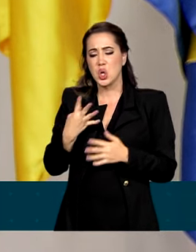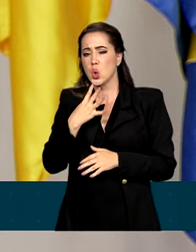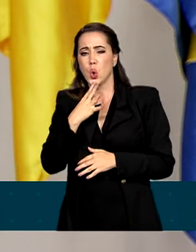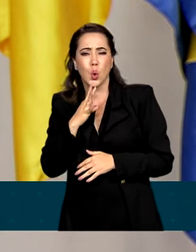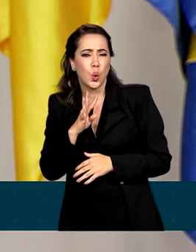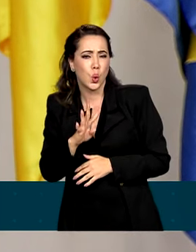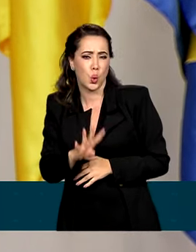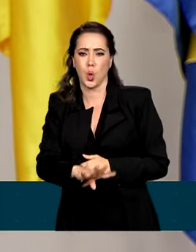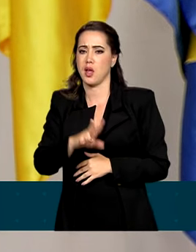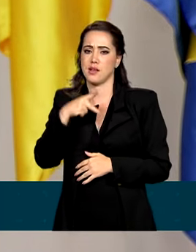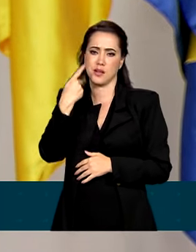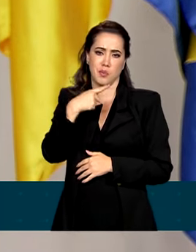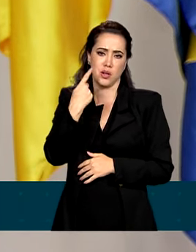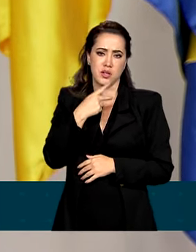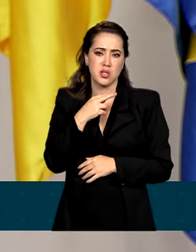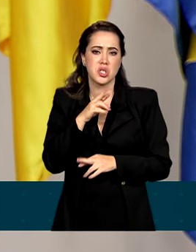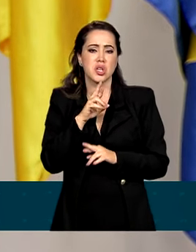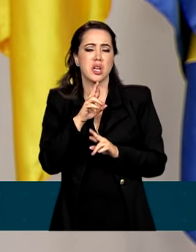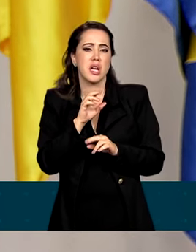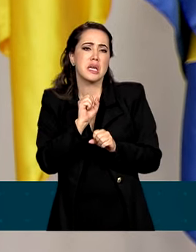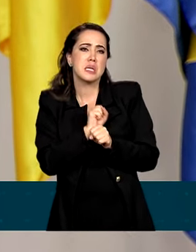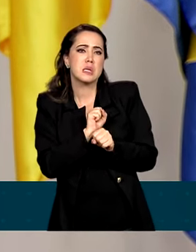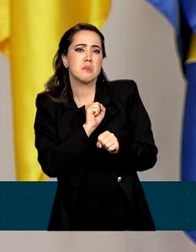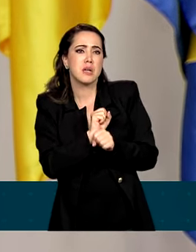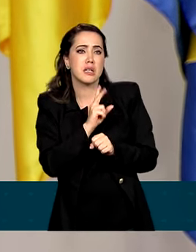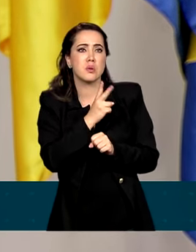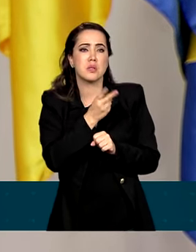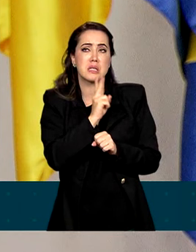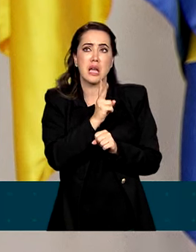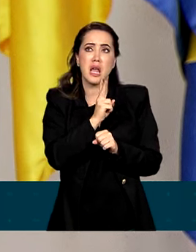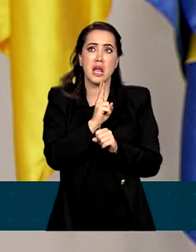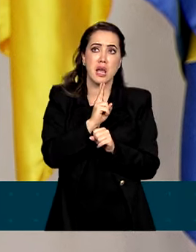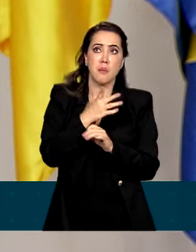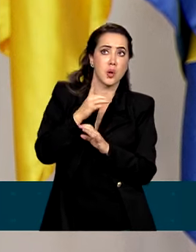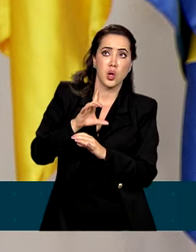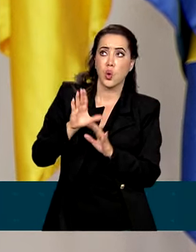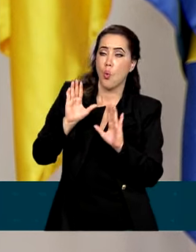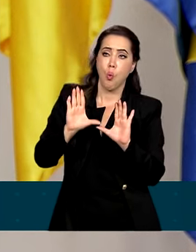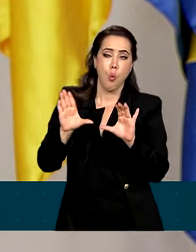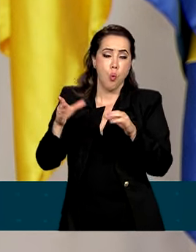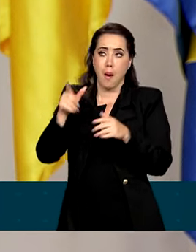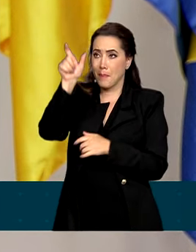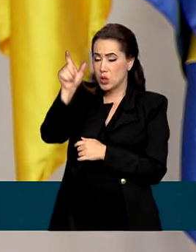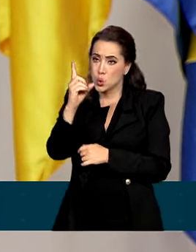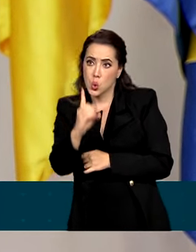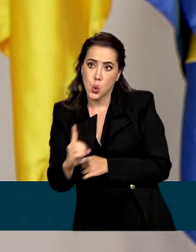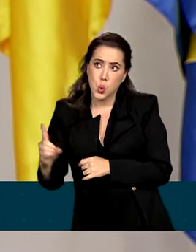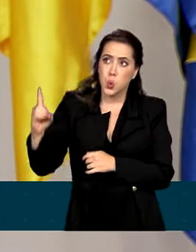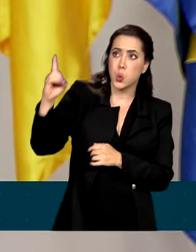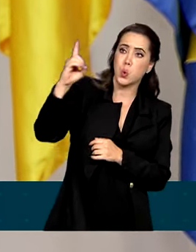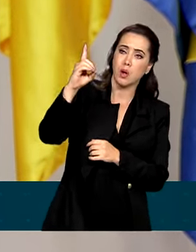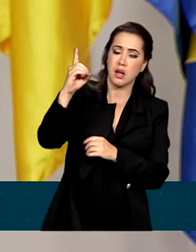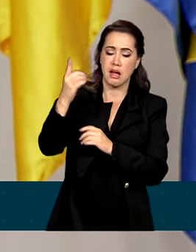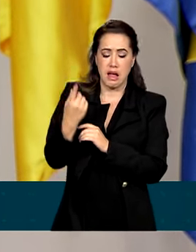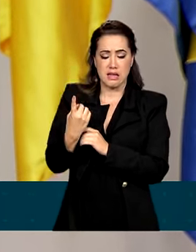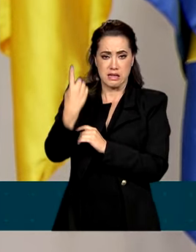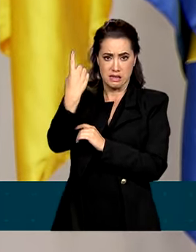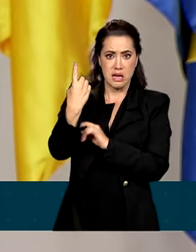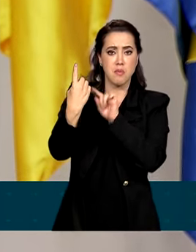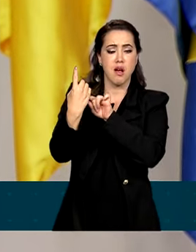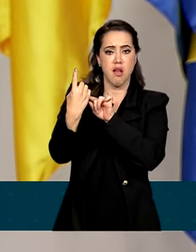esperando sempre que um ente pretensiamento superior ou externo aos poderes constituídos resolva,